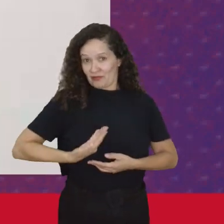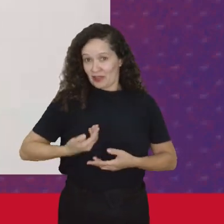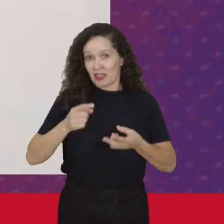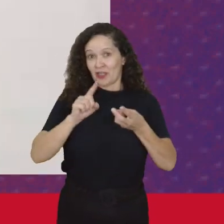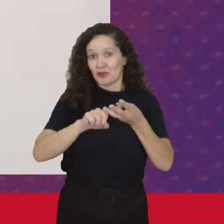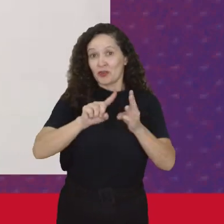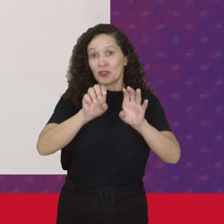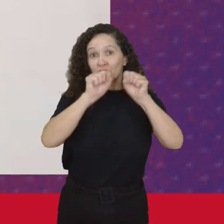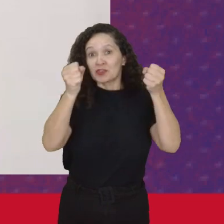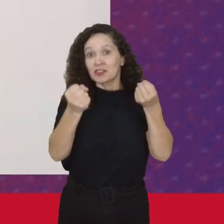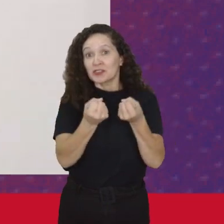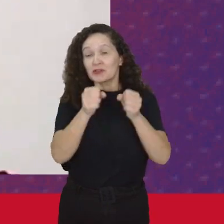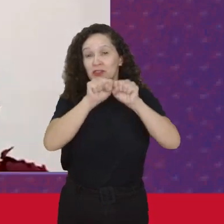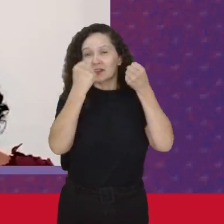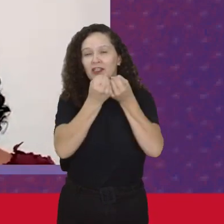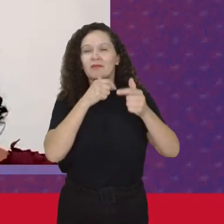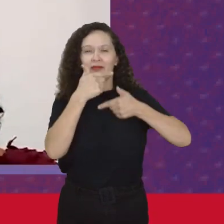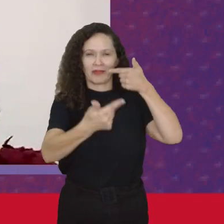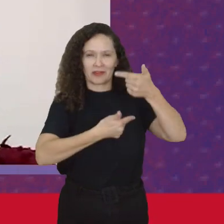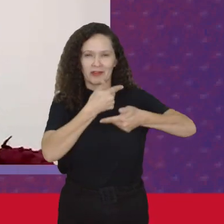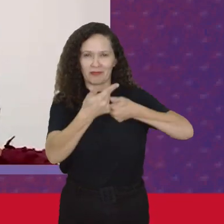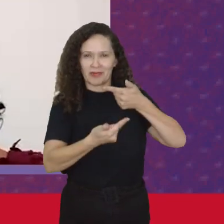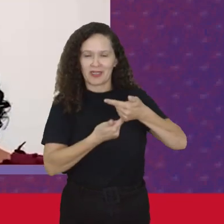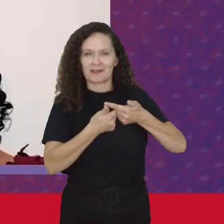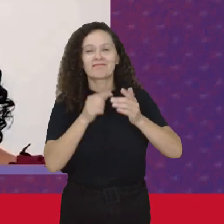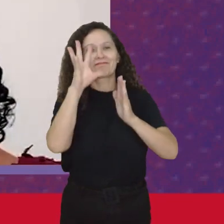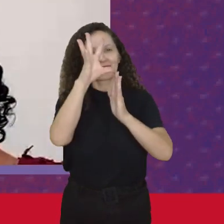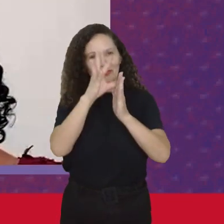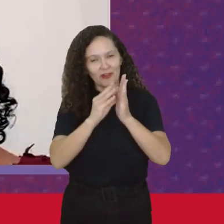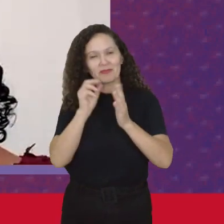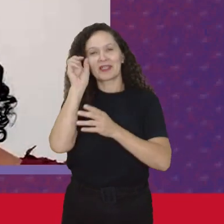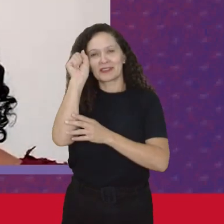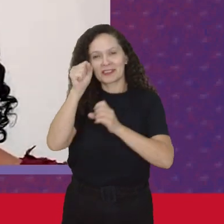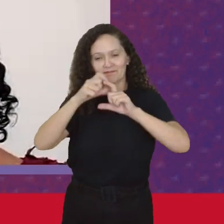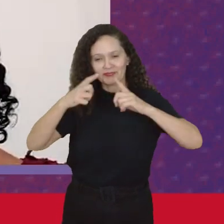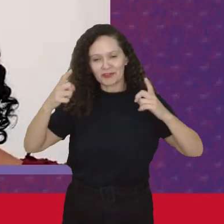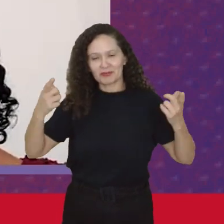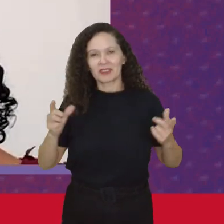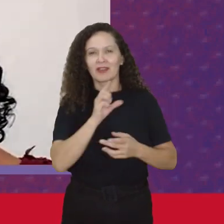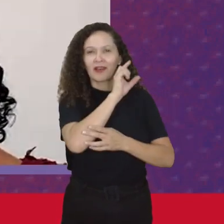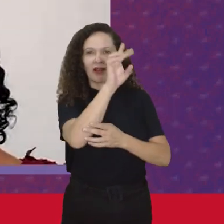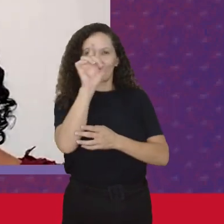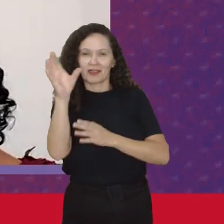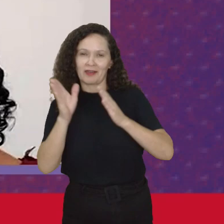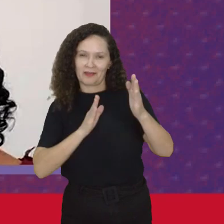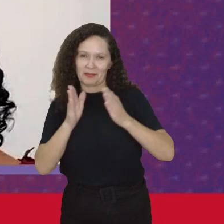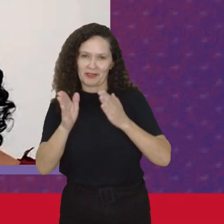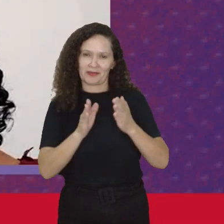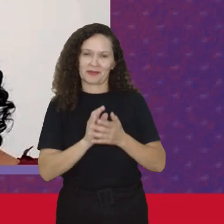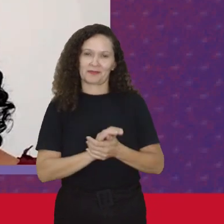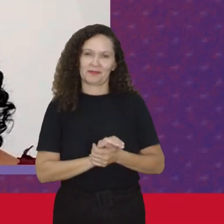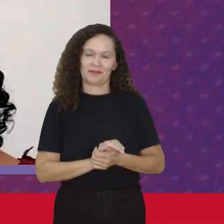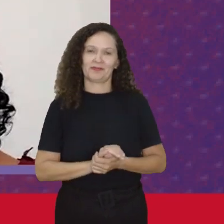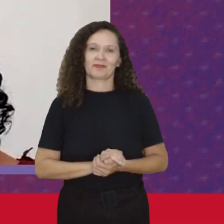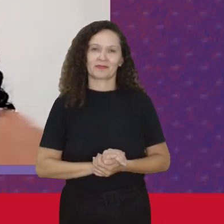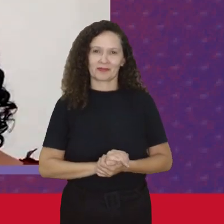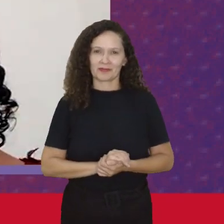sistema Produtivo Que ele vai Se reproduzindo Se ampliando Em cada época E isso